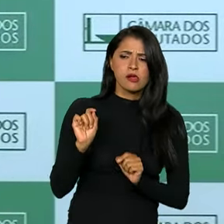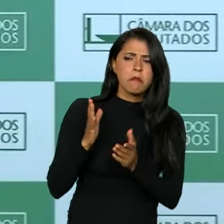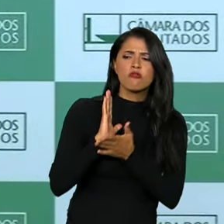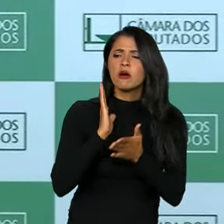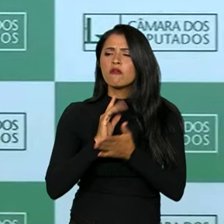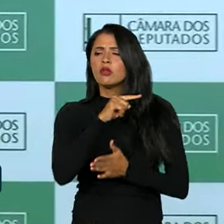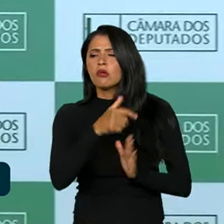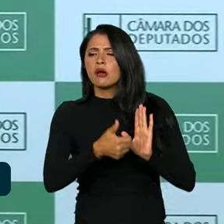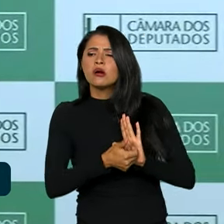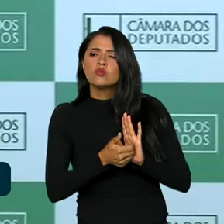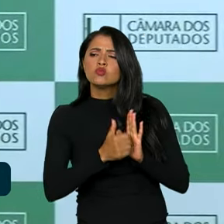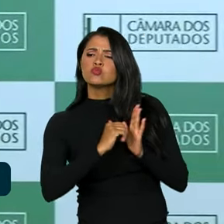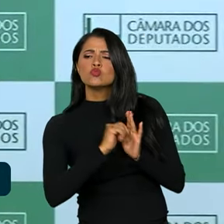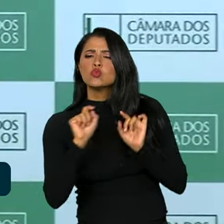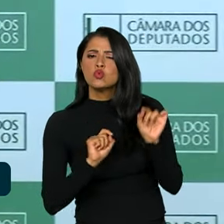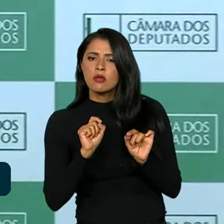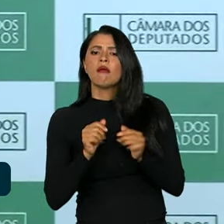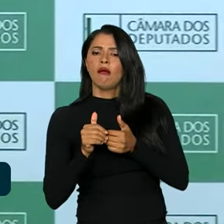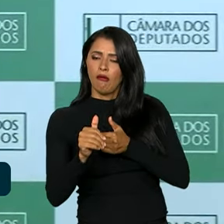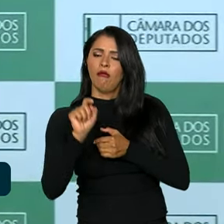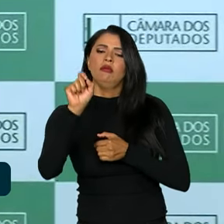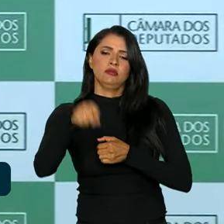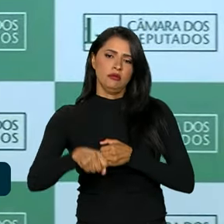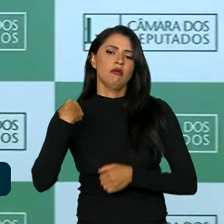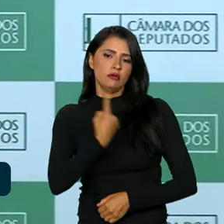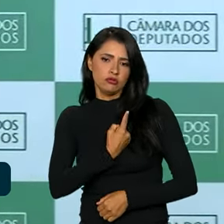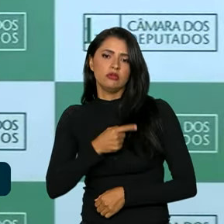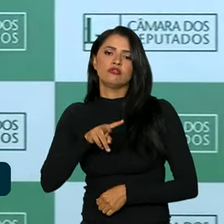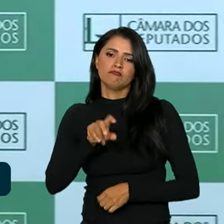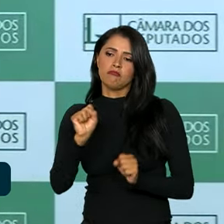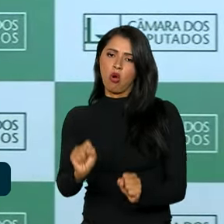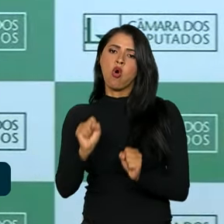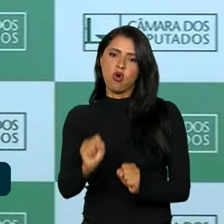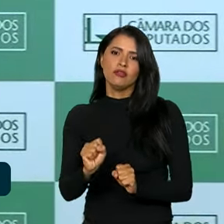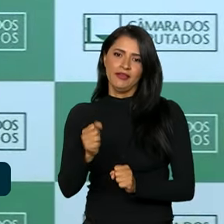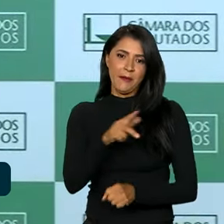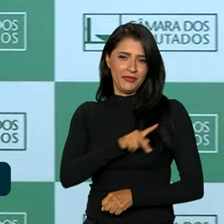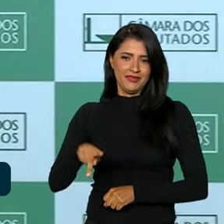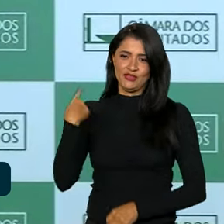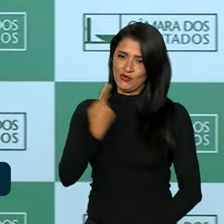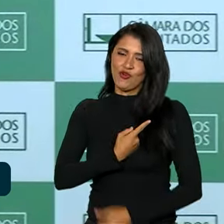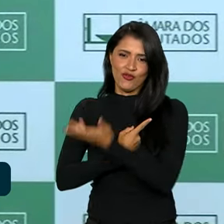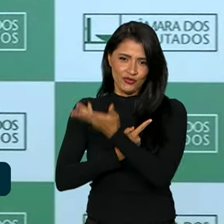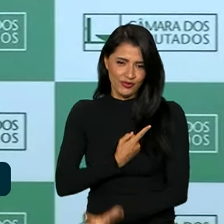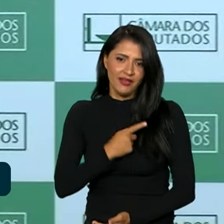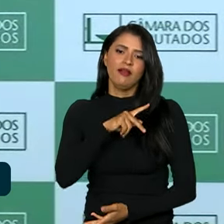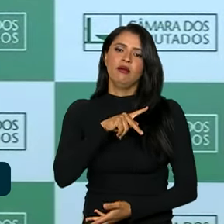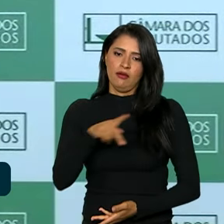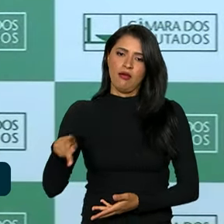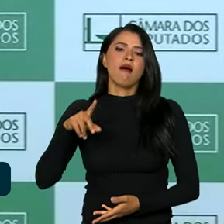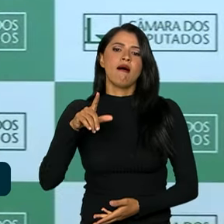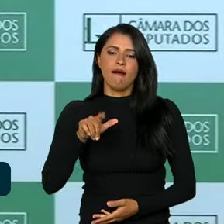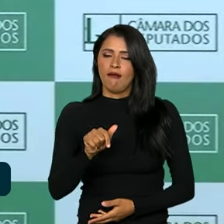aprovado no Senado e que, a partir daí, nós possamos, sob a presidência do nosso presidente e deputado